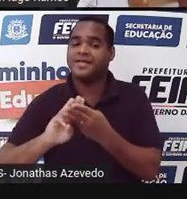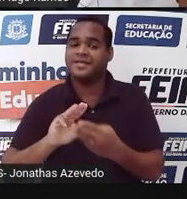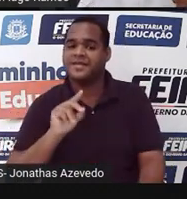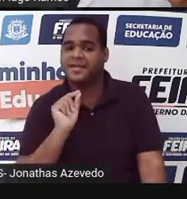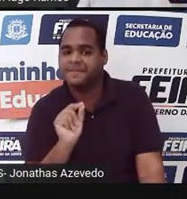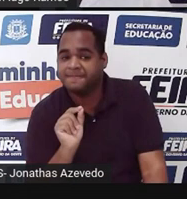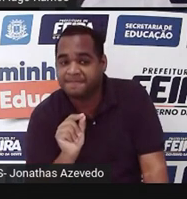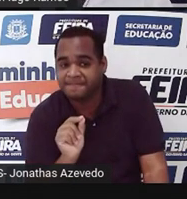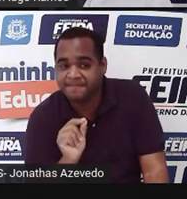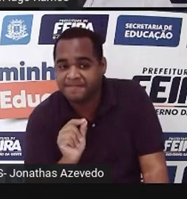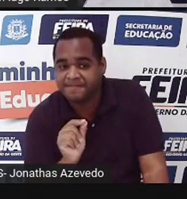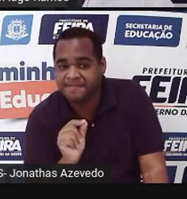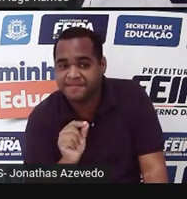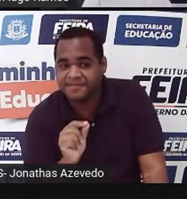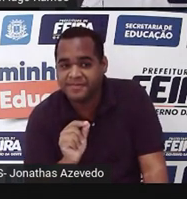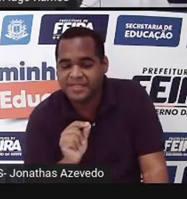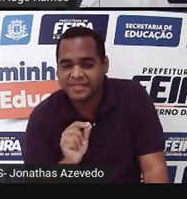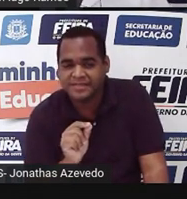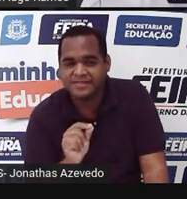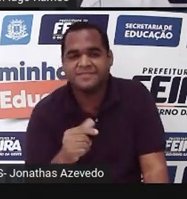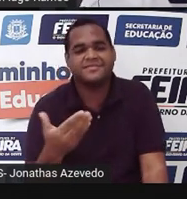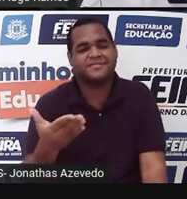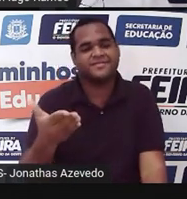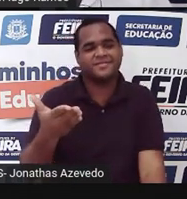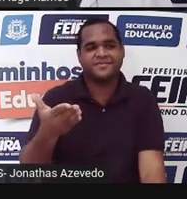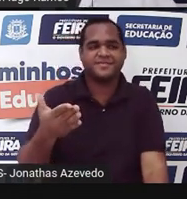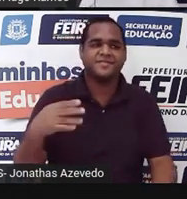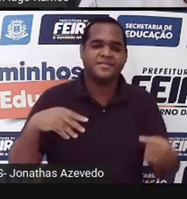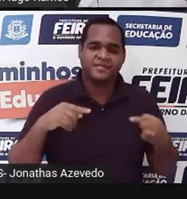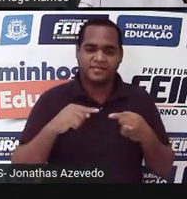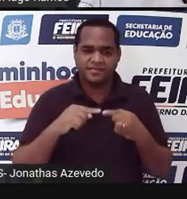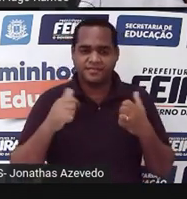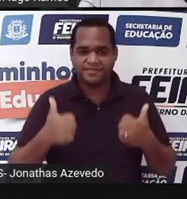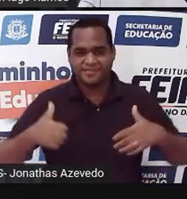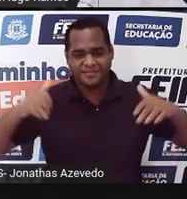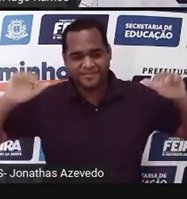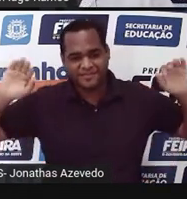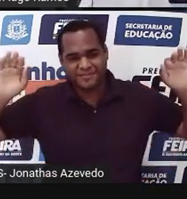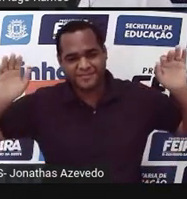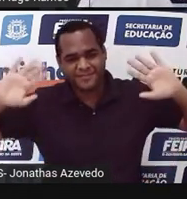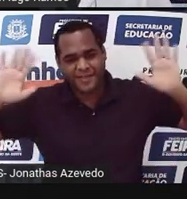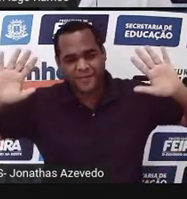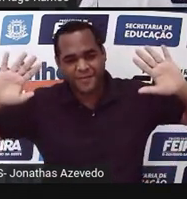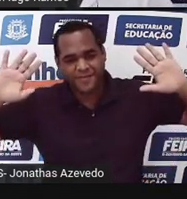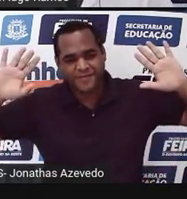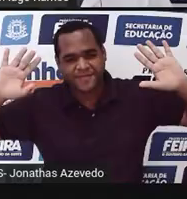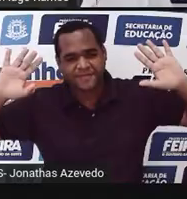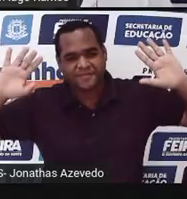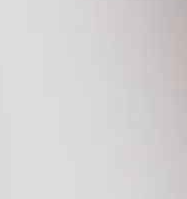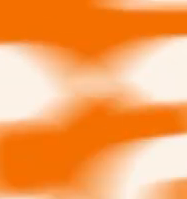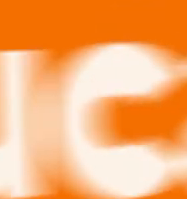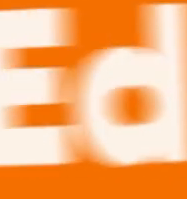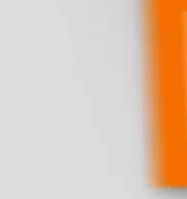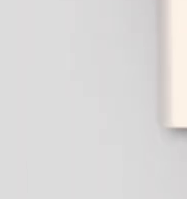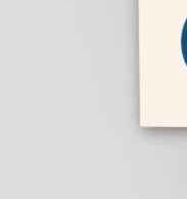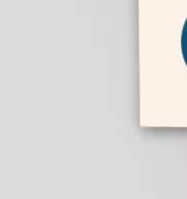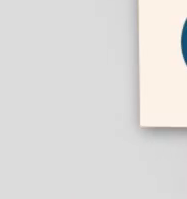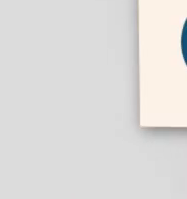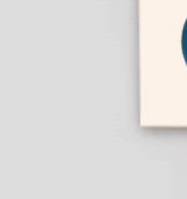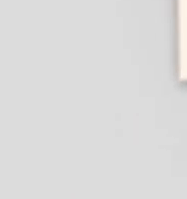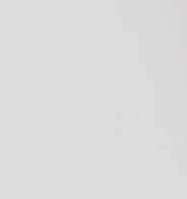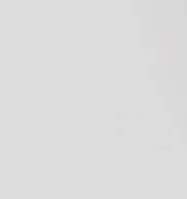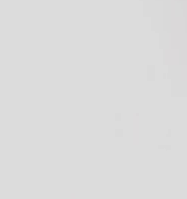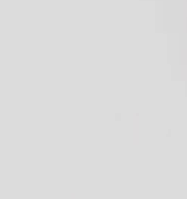matemática é. Então, é isso aí, até a próxima, tchauzinho. Tchau,